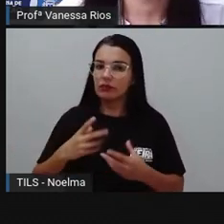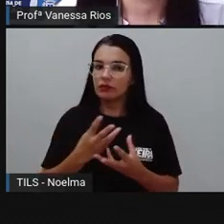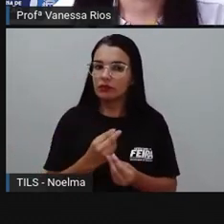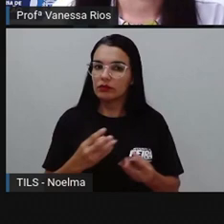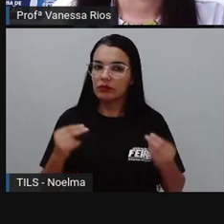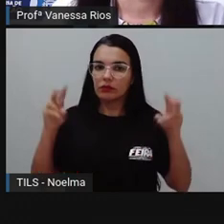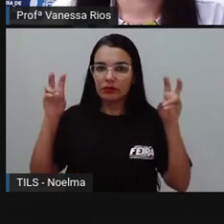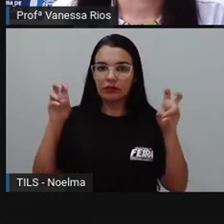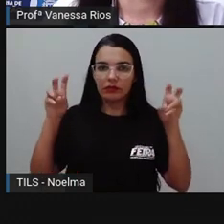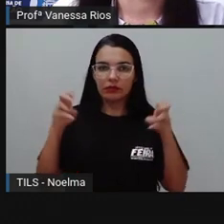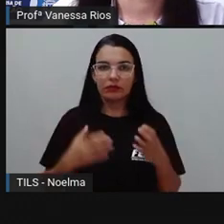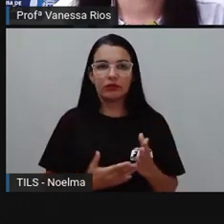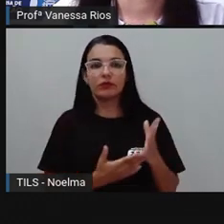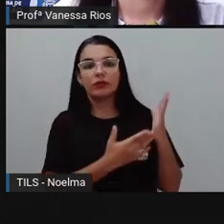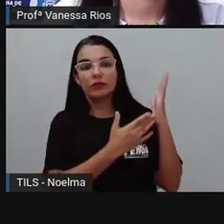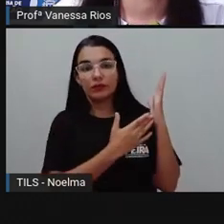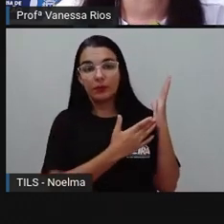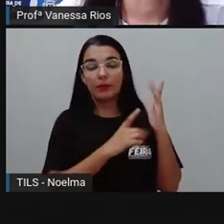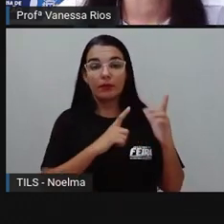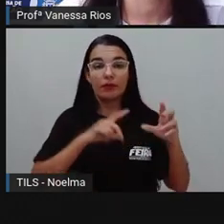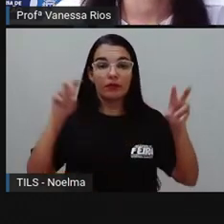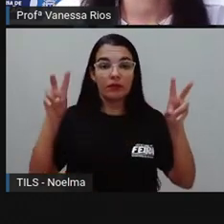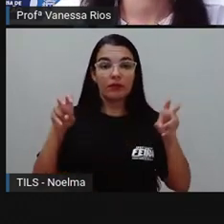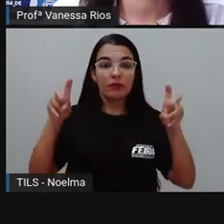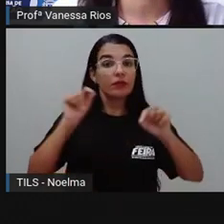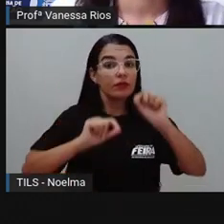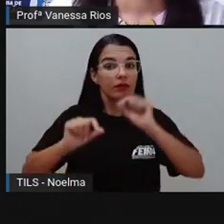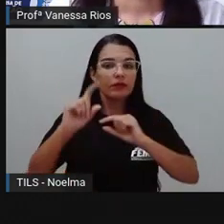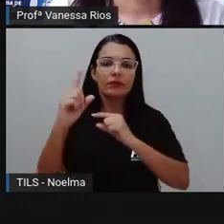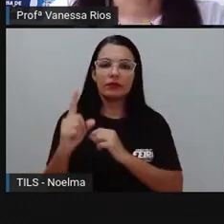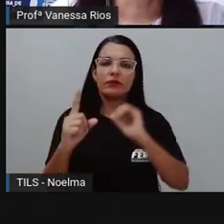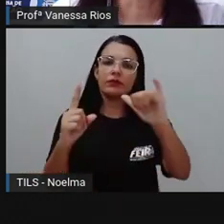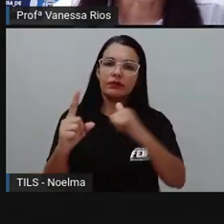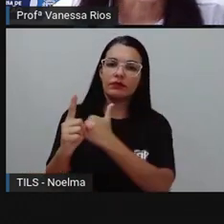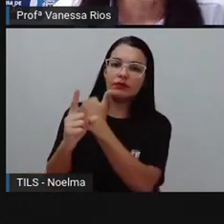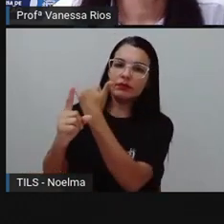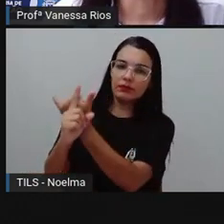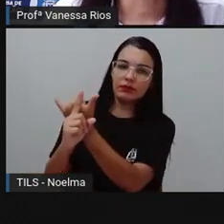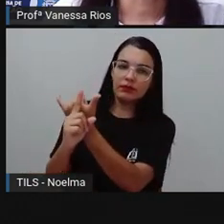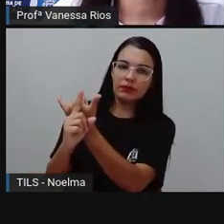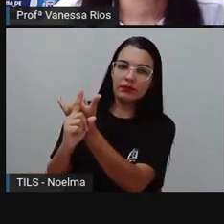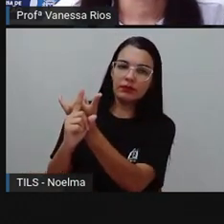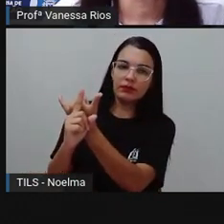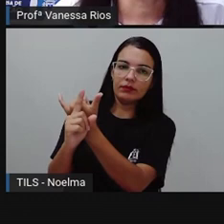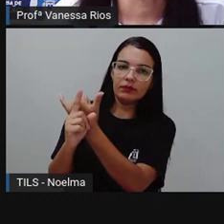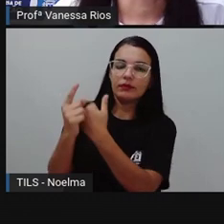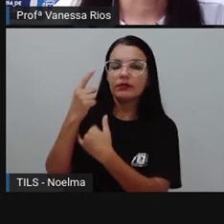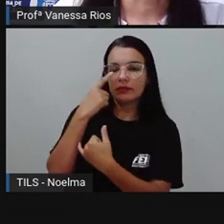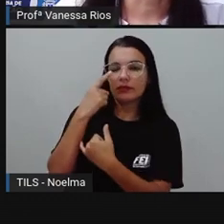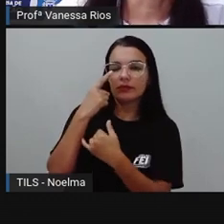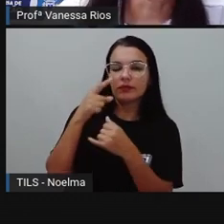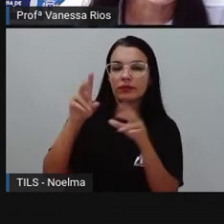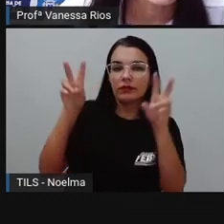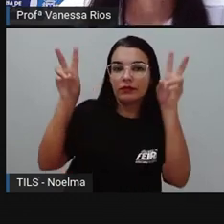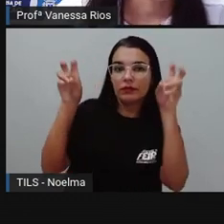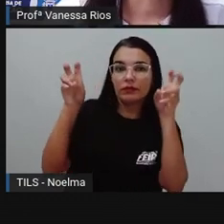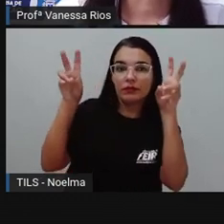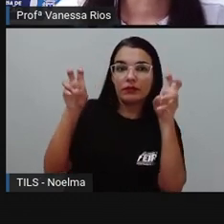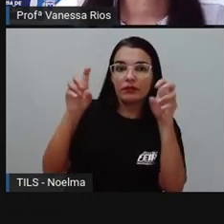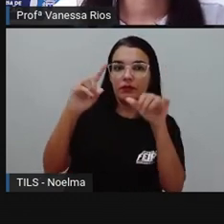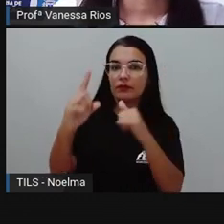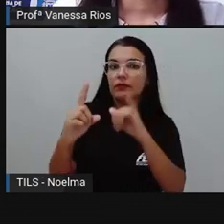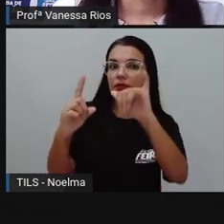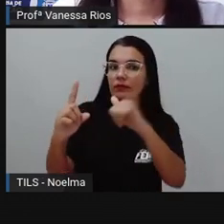Essa que a Pró está mostrando a capa aí fala justamente sobre o bullying. E aí tem justamente o título Bullying